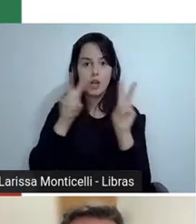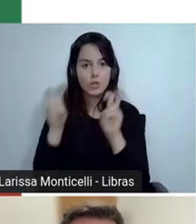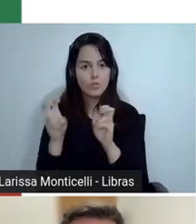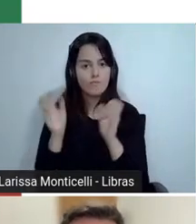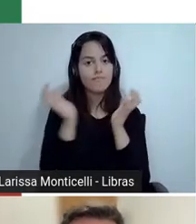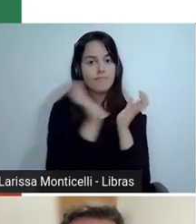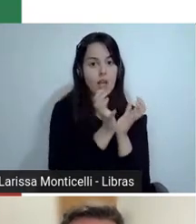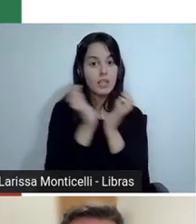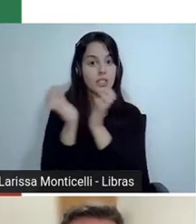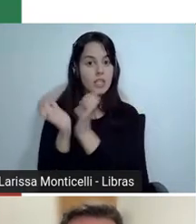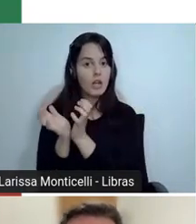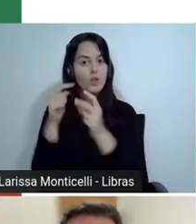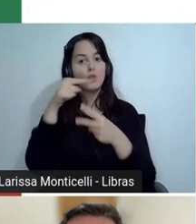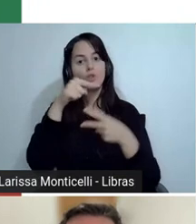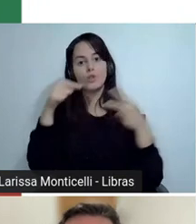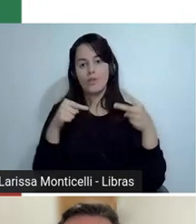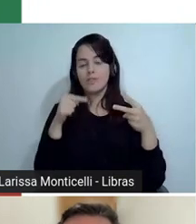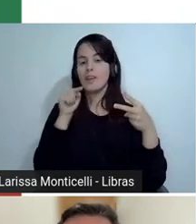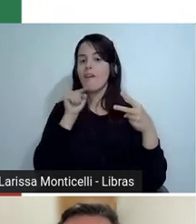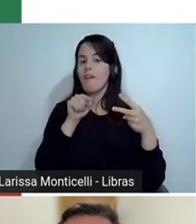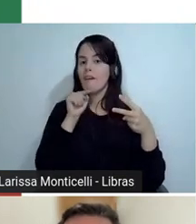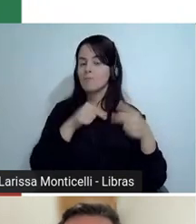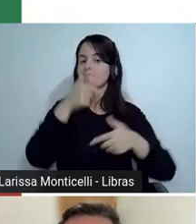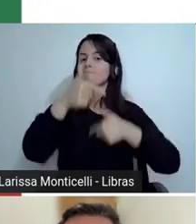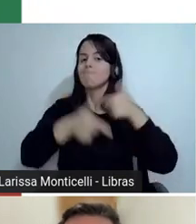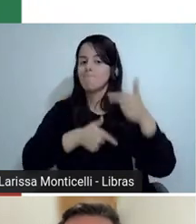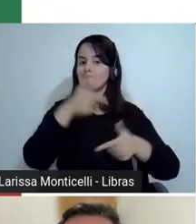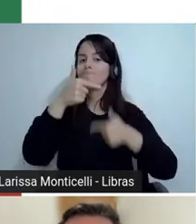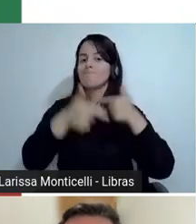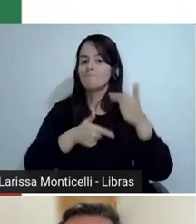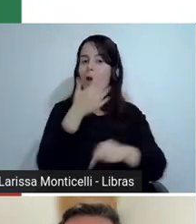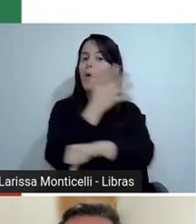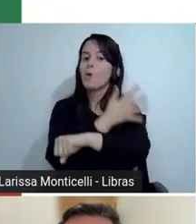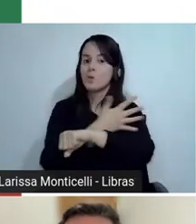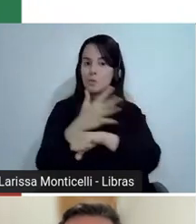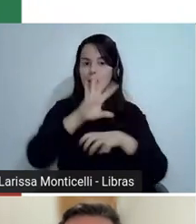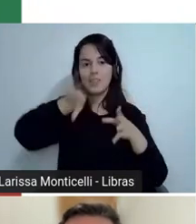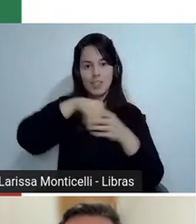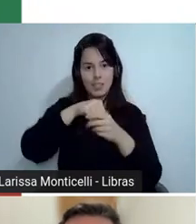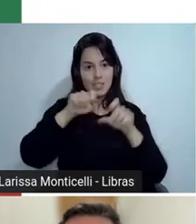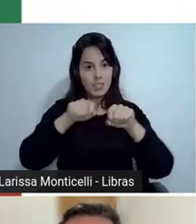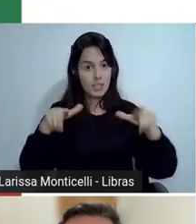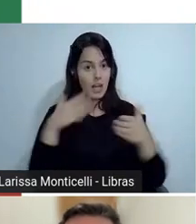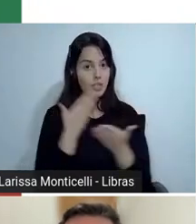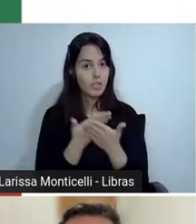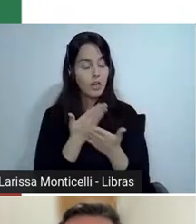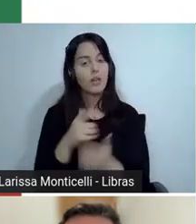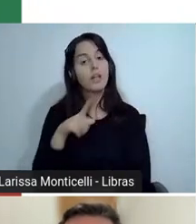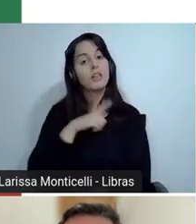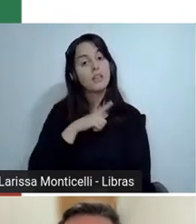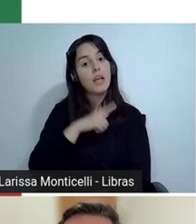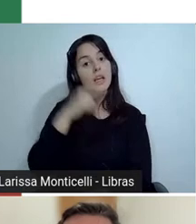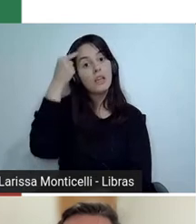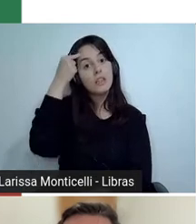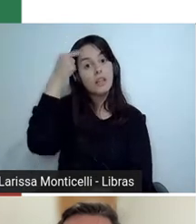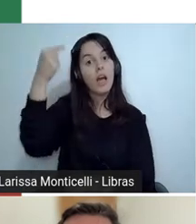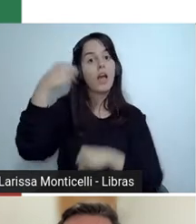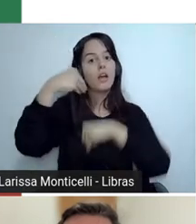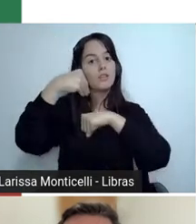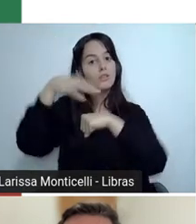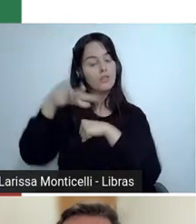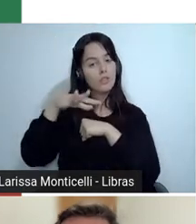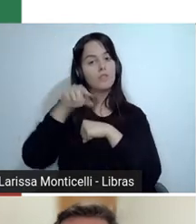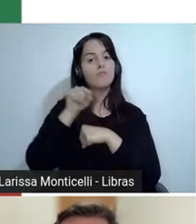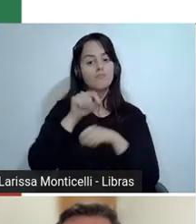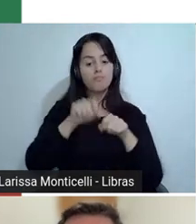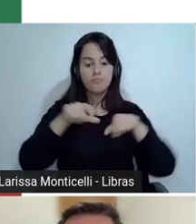muito trabalhados em sala de aula, e a gente conseguiu, trouxe aqui para vocês algumas ideias de como ele poderia ser trabalhado em sala de aula